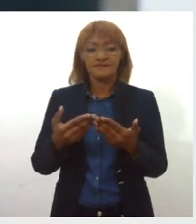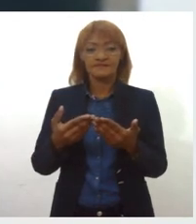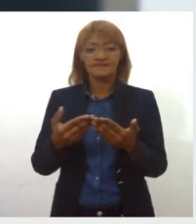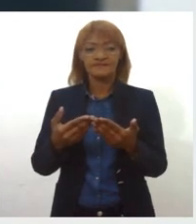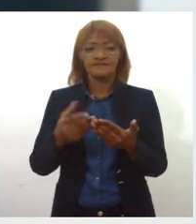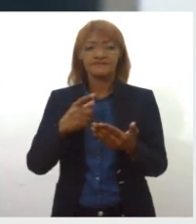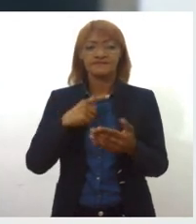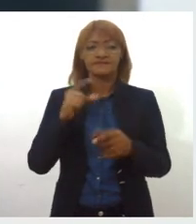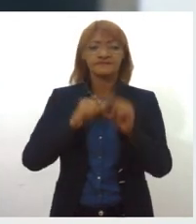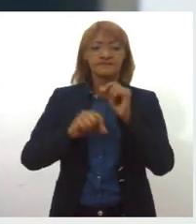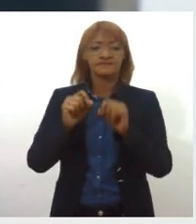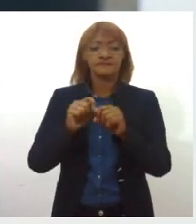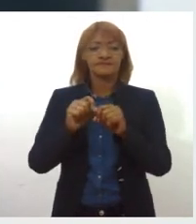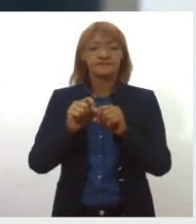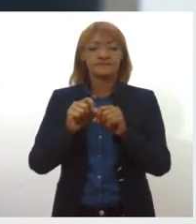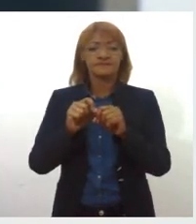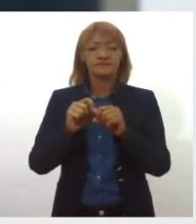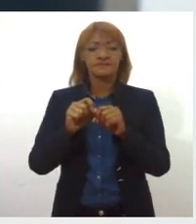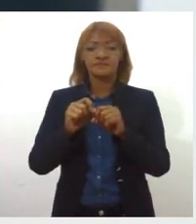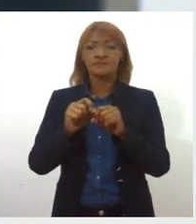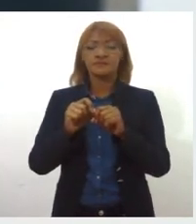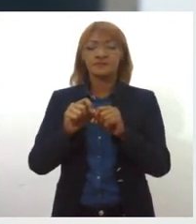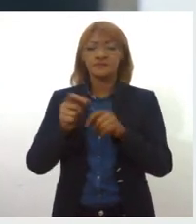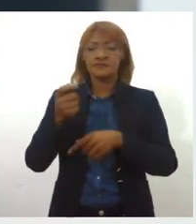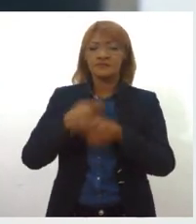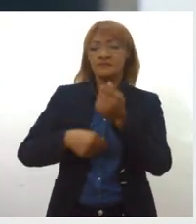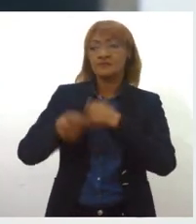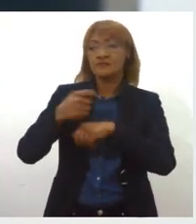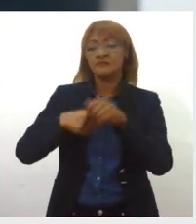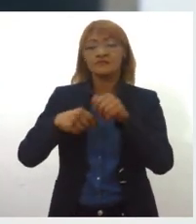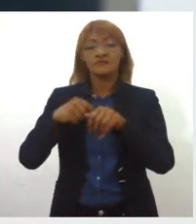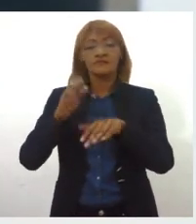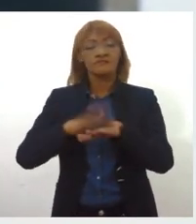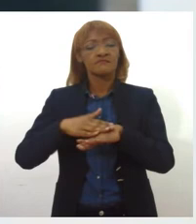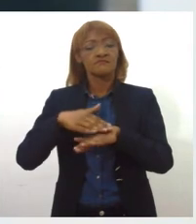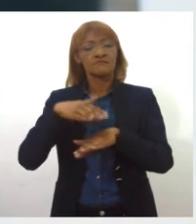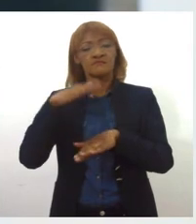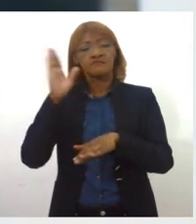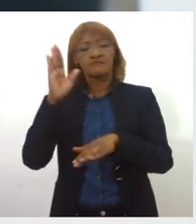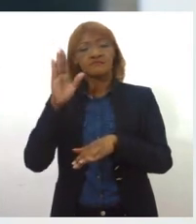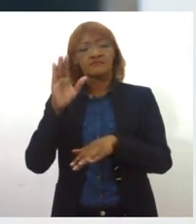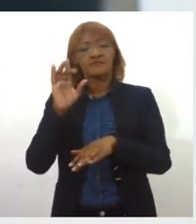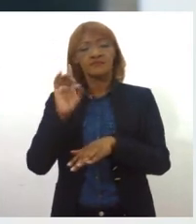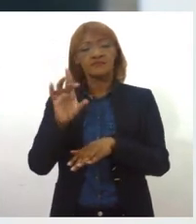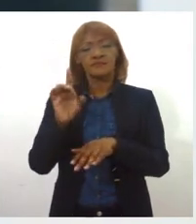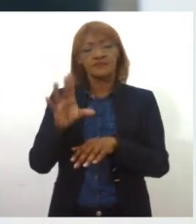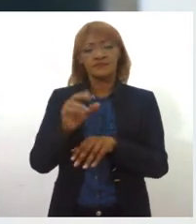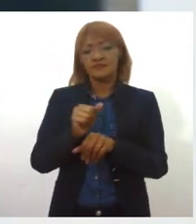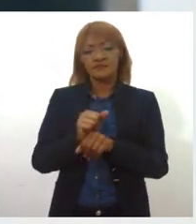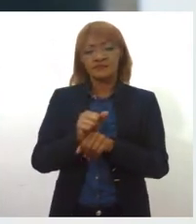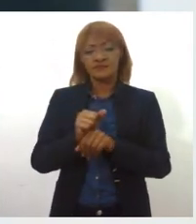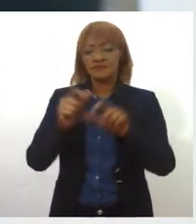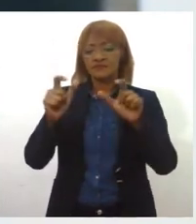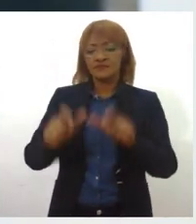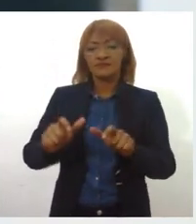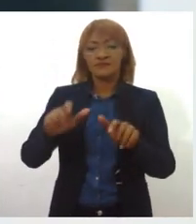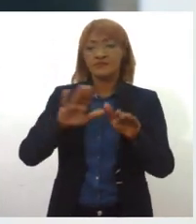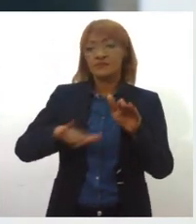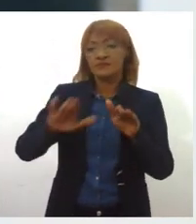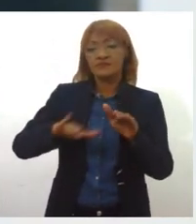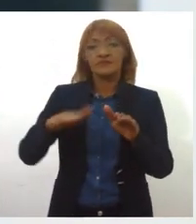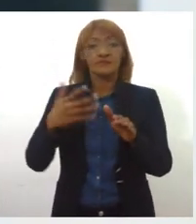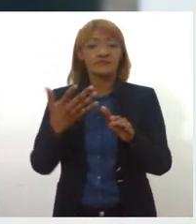vai se formando aí e que transpassa muito mais o que é as quadras, as piscinas, os tatâmicos.